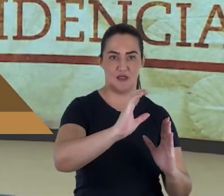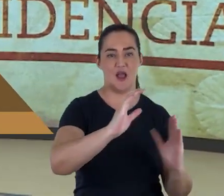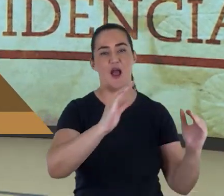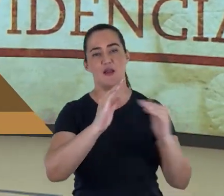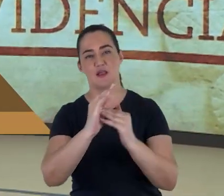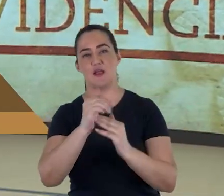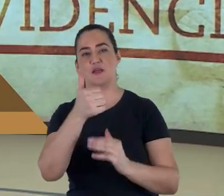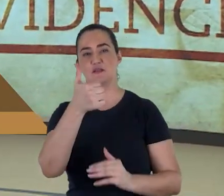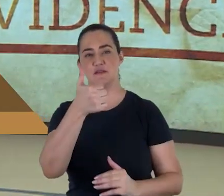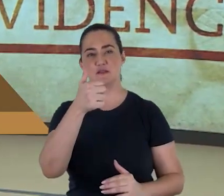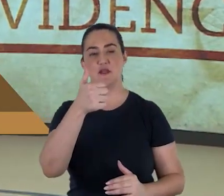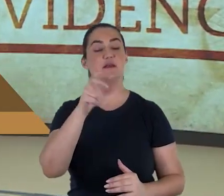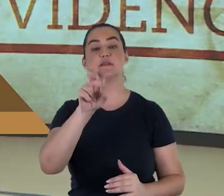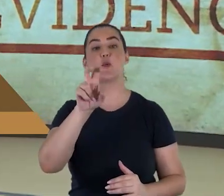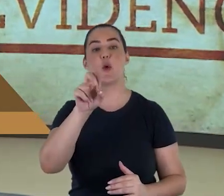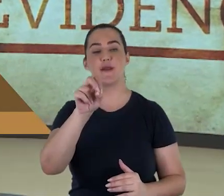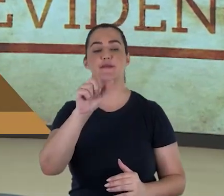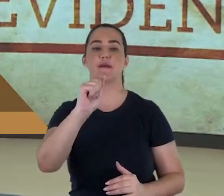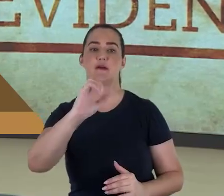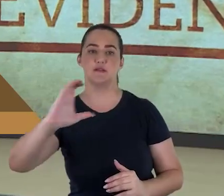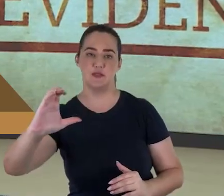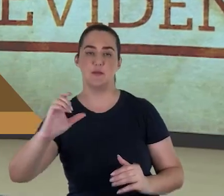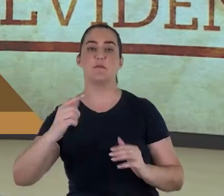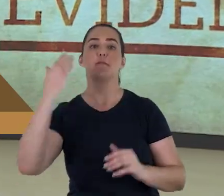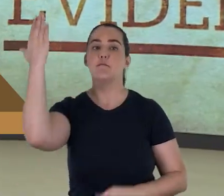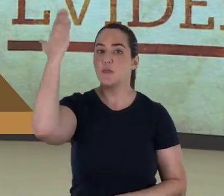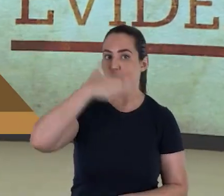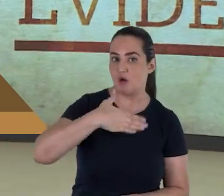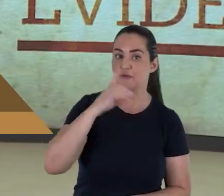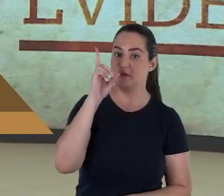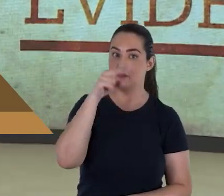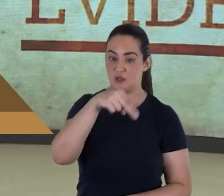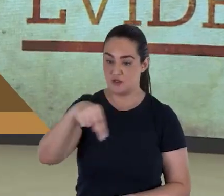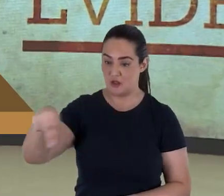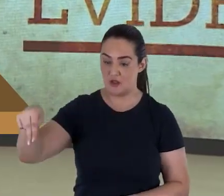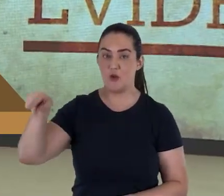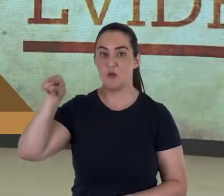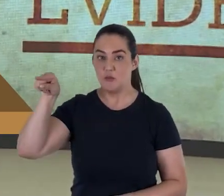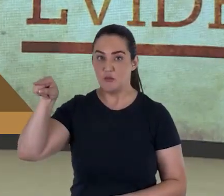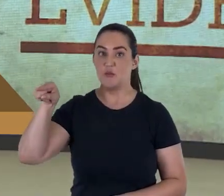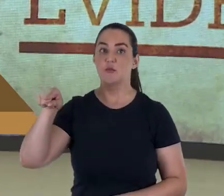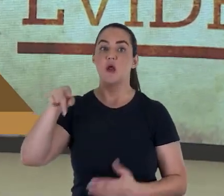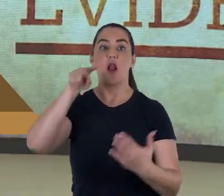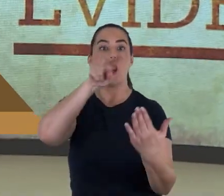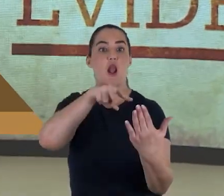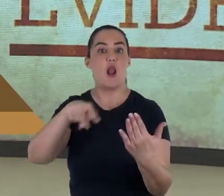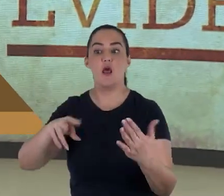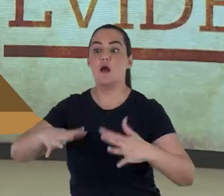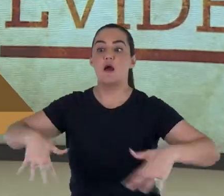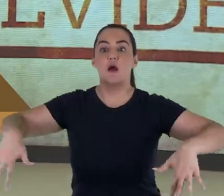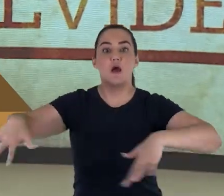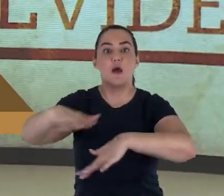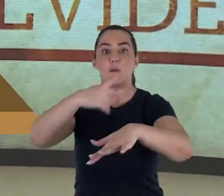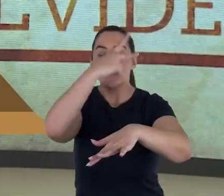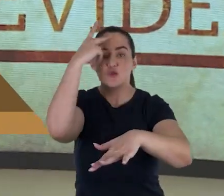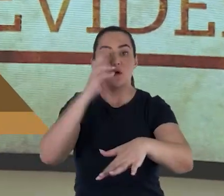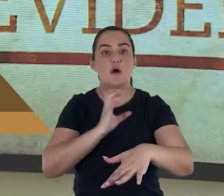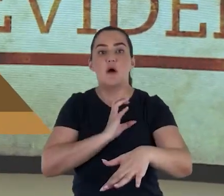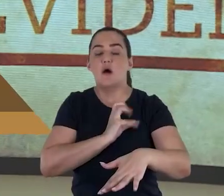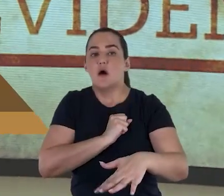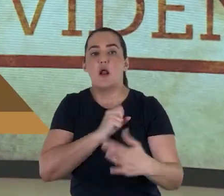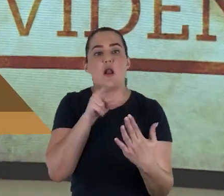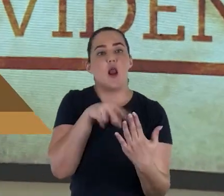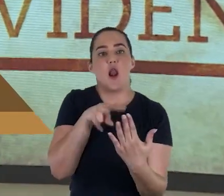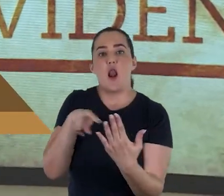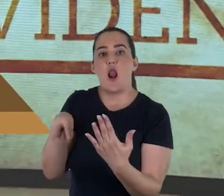do ano 50 d.C., mostrando que Daniel estava sendo muito lido ali pela comunidade de Qumran, pelo